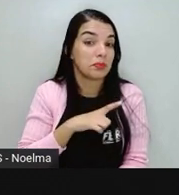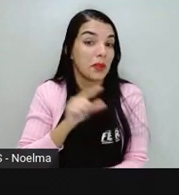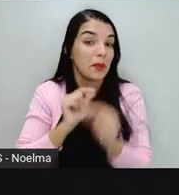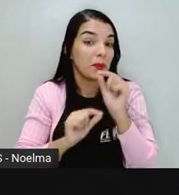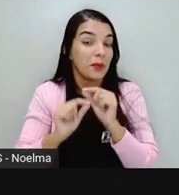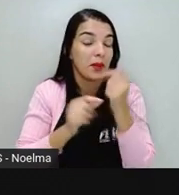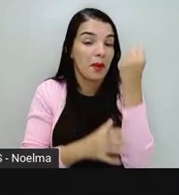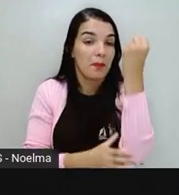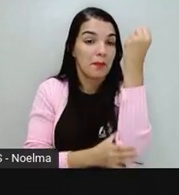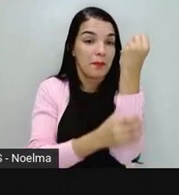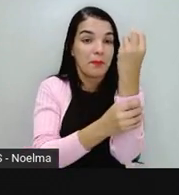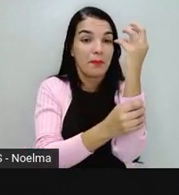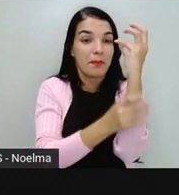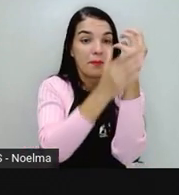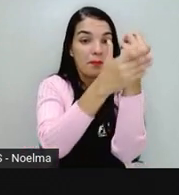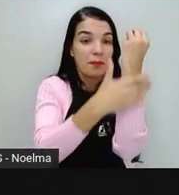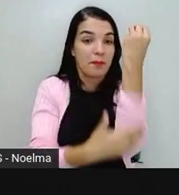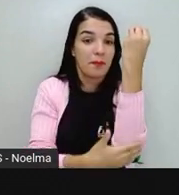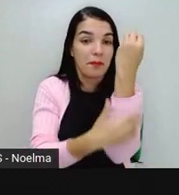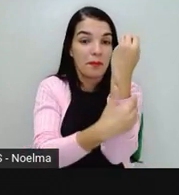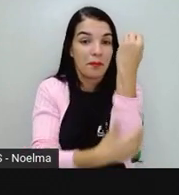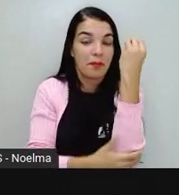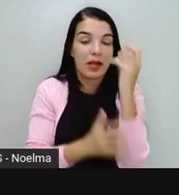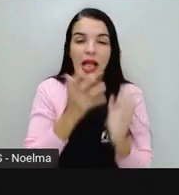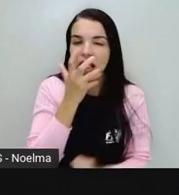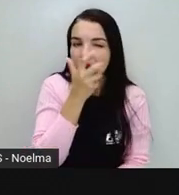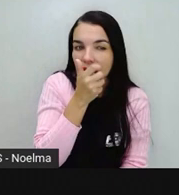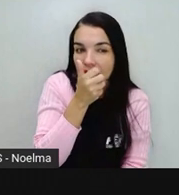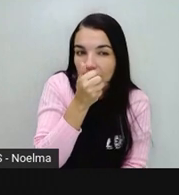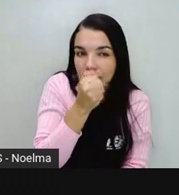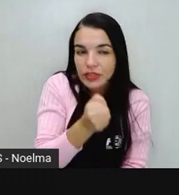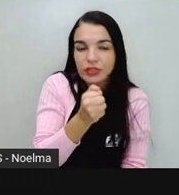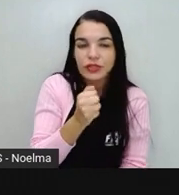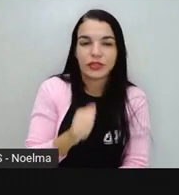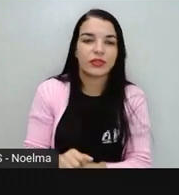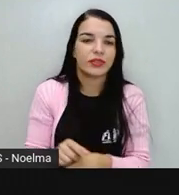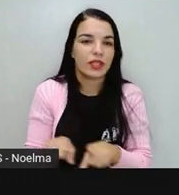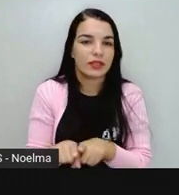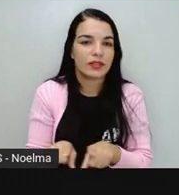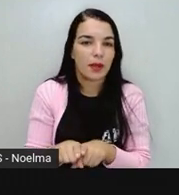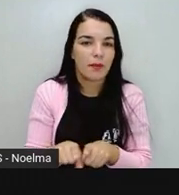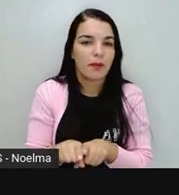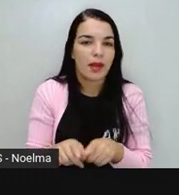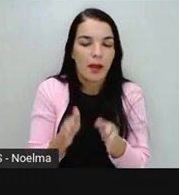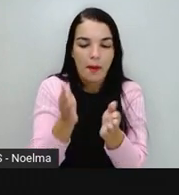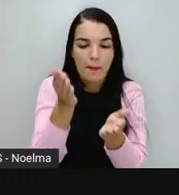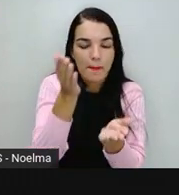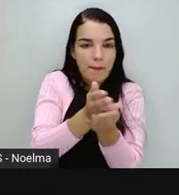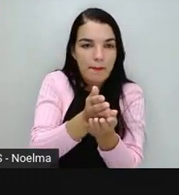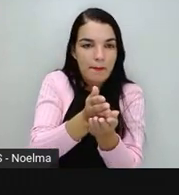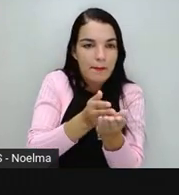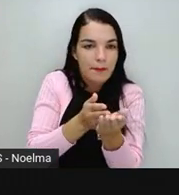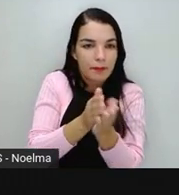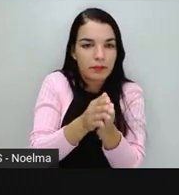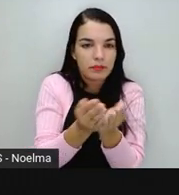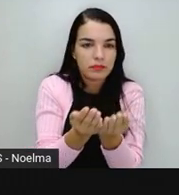por exemplo, o abacaxi. Aqui parece que é uma laranja, né? Aqui parece um melão.